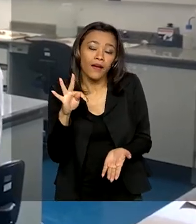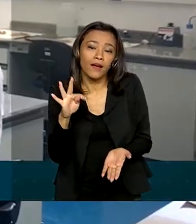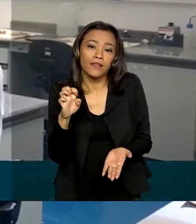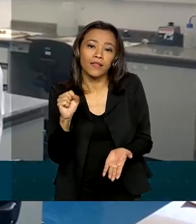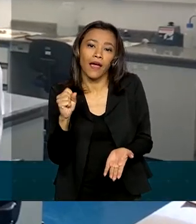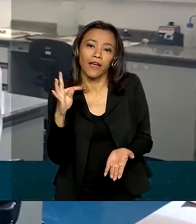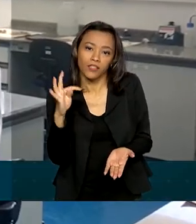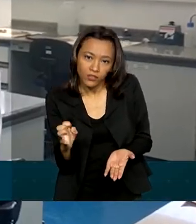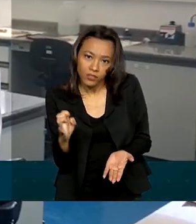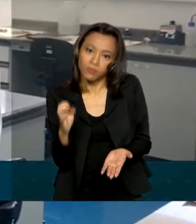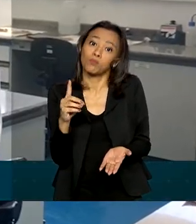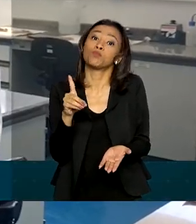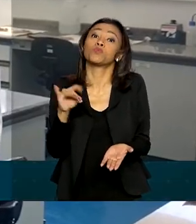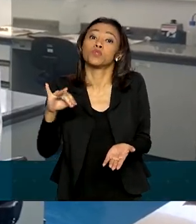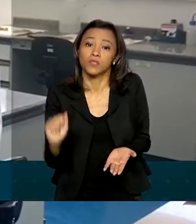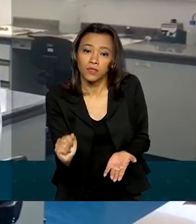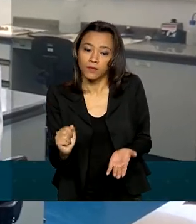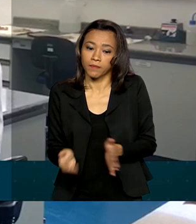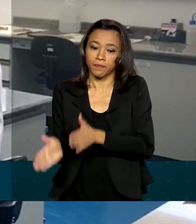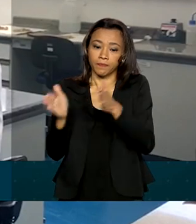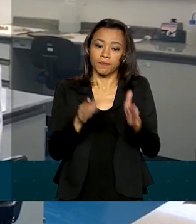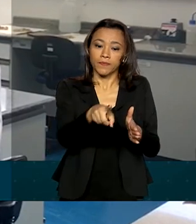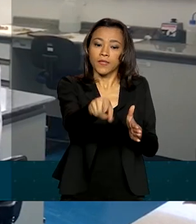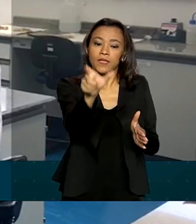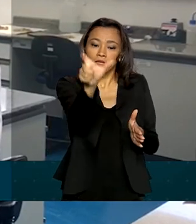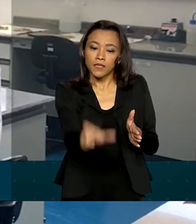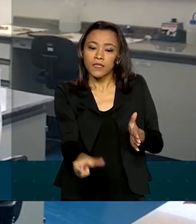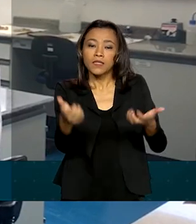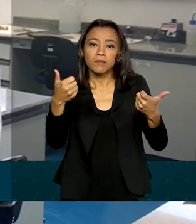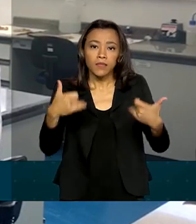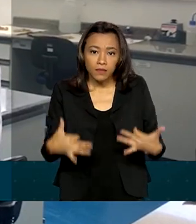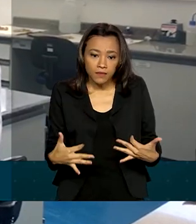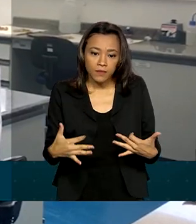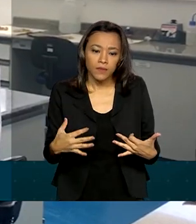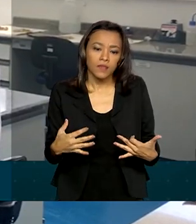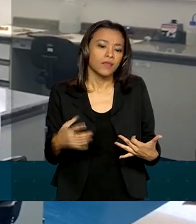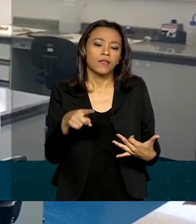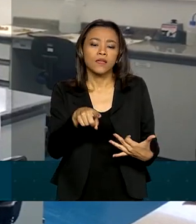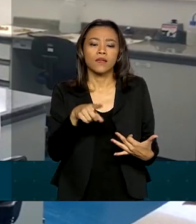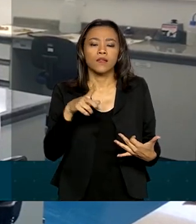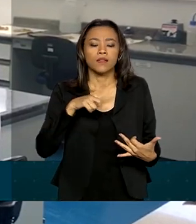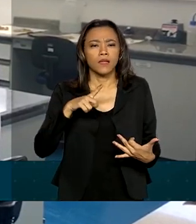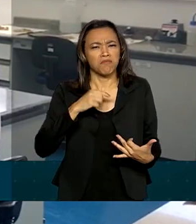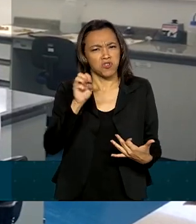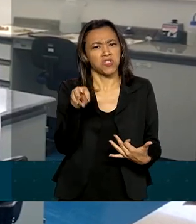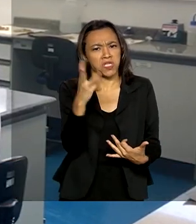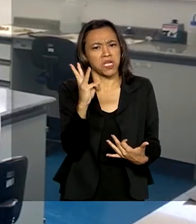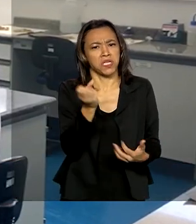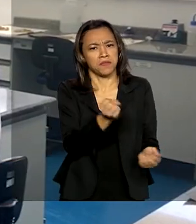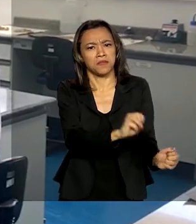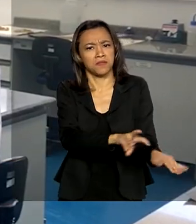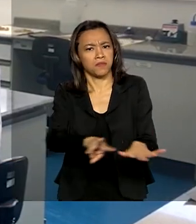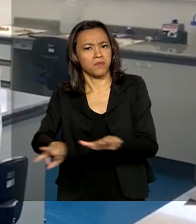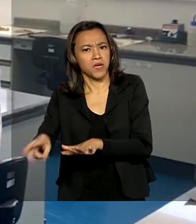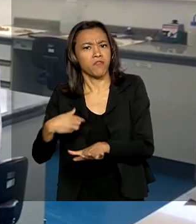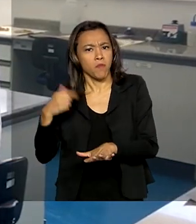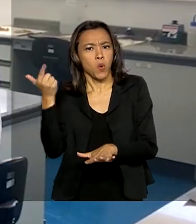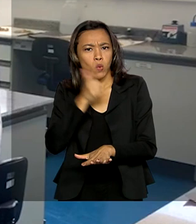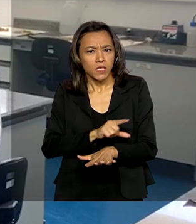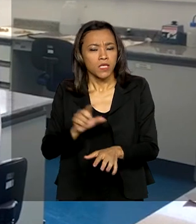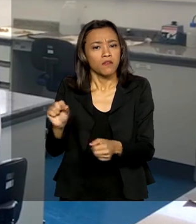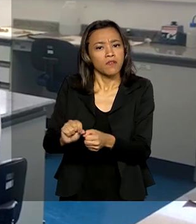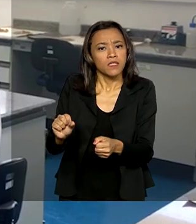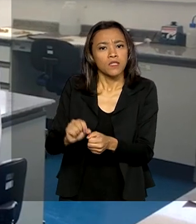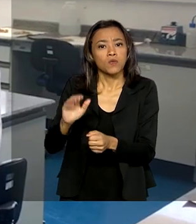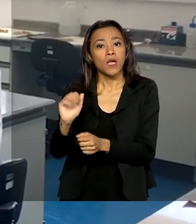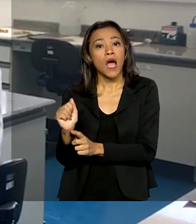síntese dos antígenos específicos da SARS-CoV-2 e dentre três semanas nós faremos a produção dos anticorpos